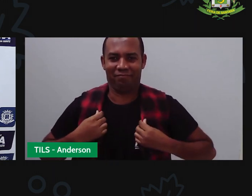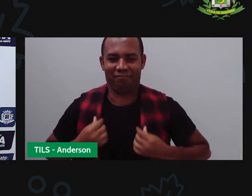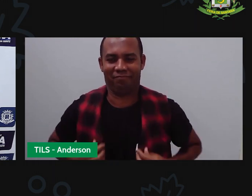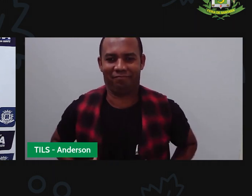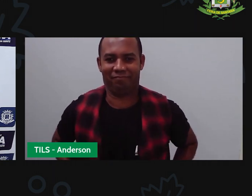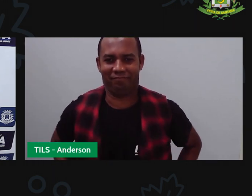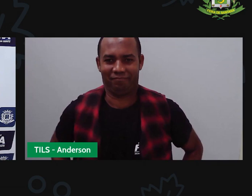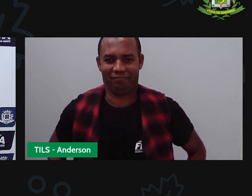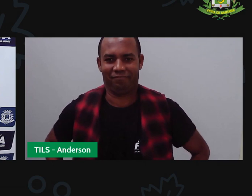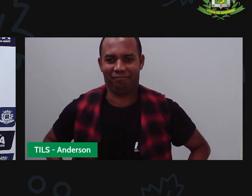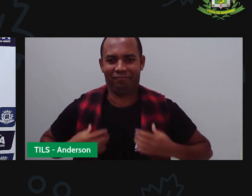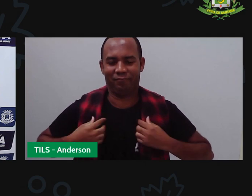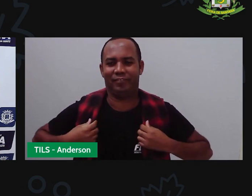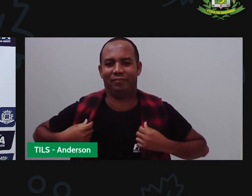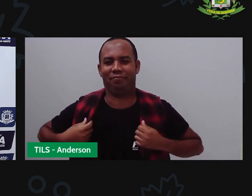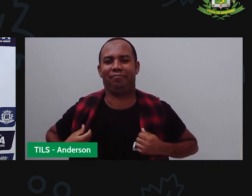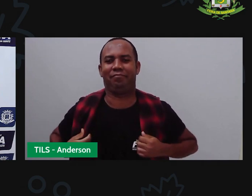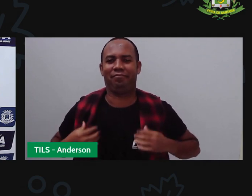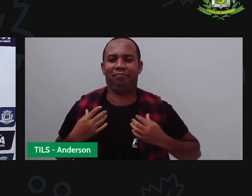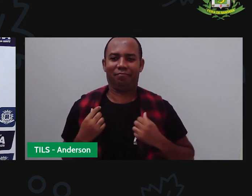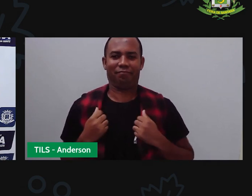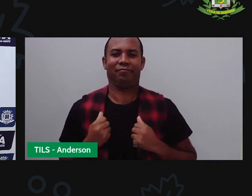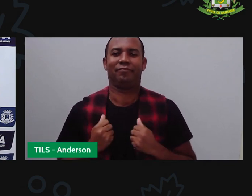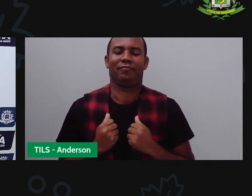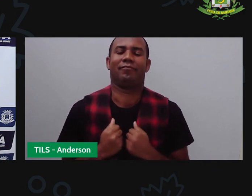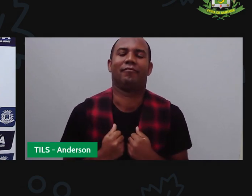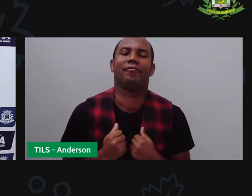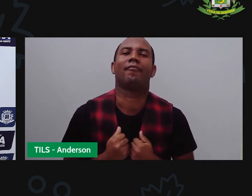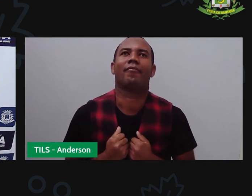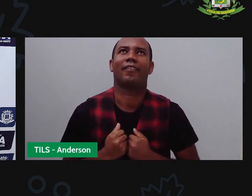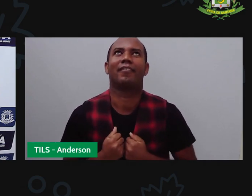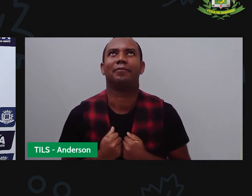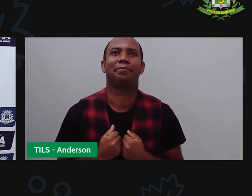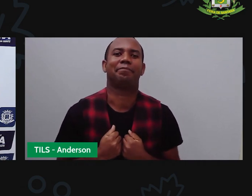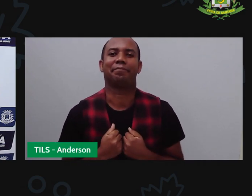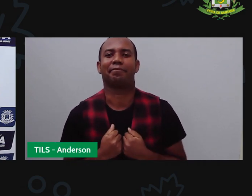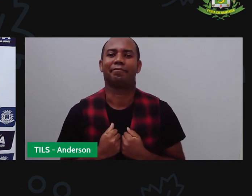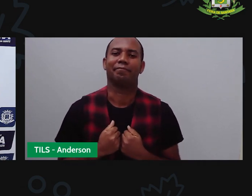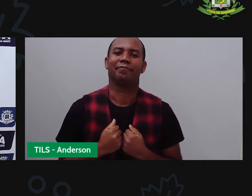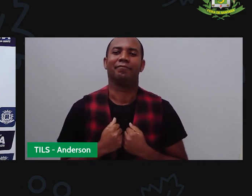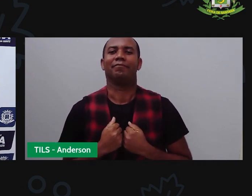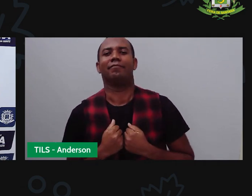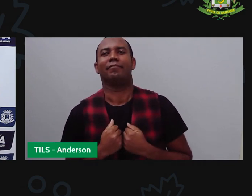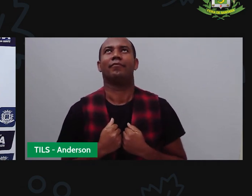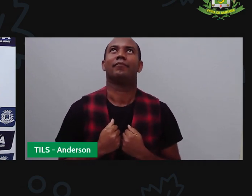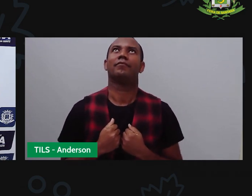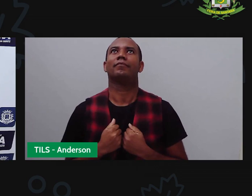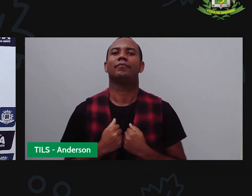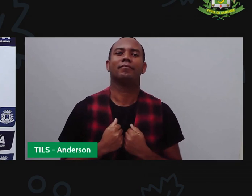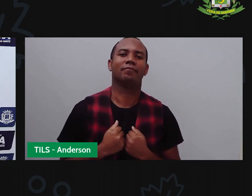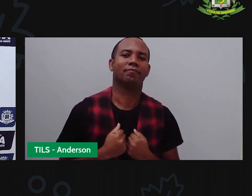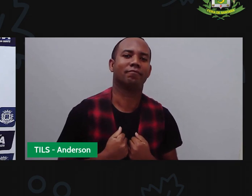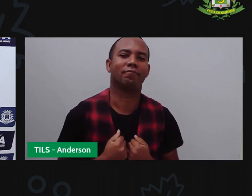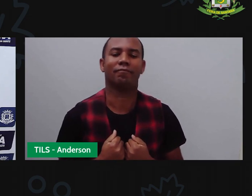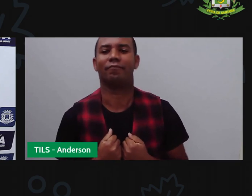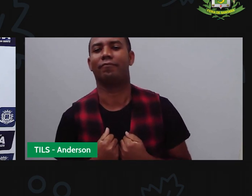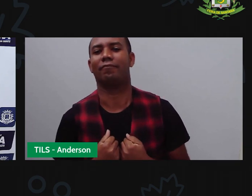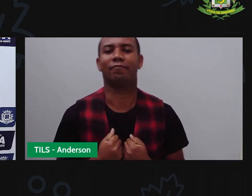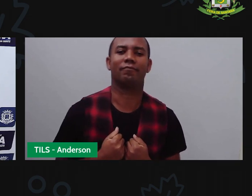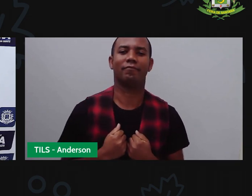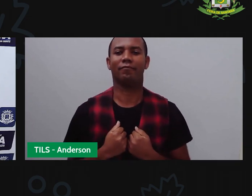você tá me arrumando aqui para aula, isso aí, gente, é porque vocês mandaram um beijo pra ele, ele ficou todo empolgado, assim, né? Ele, ai, agora eu tenho que me arrumar,